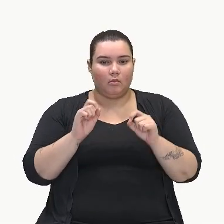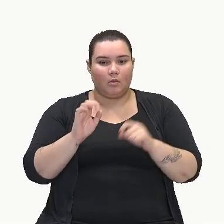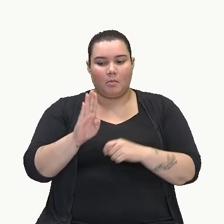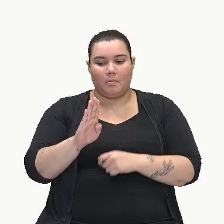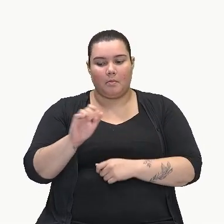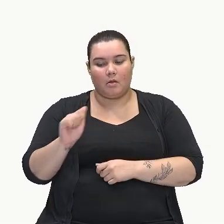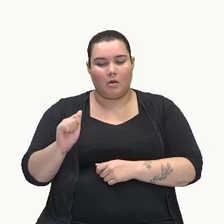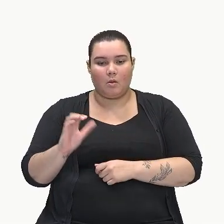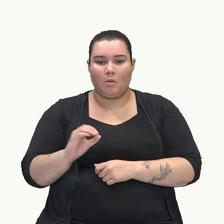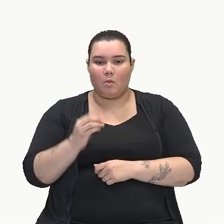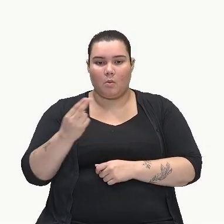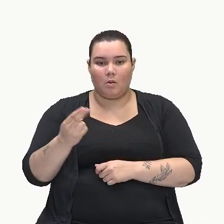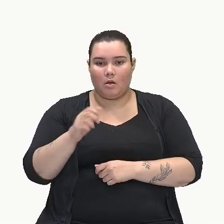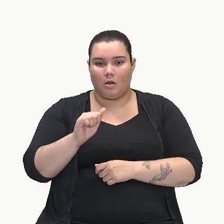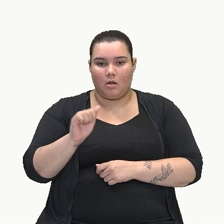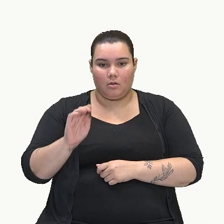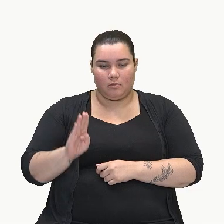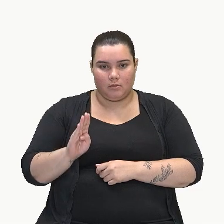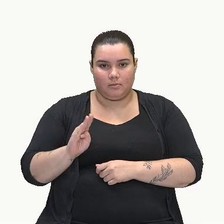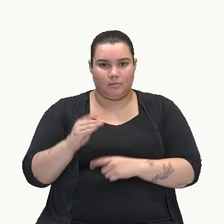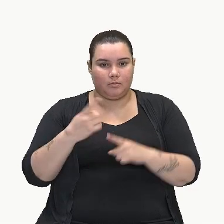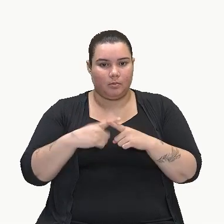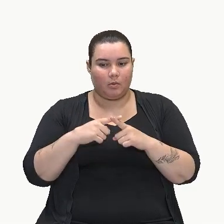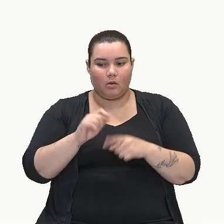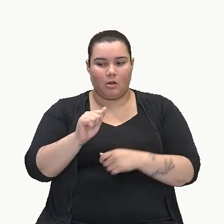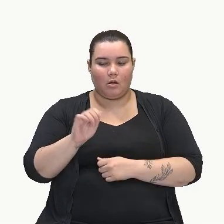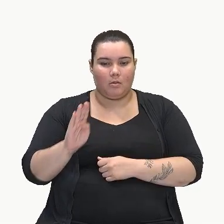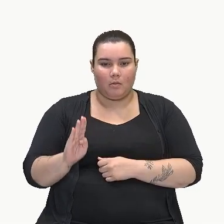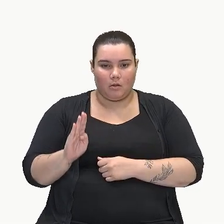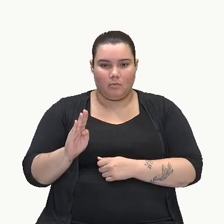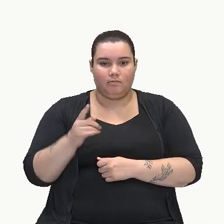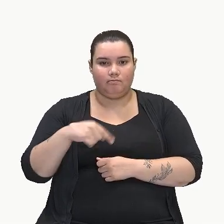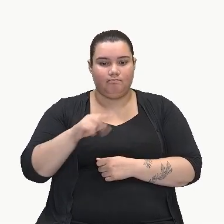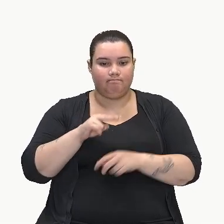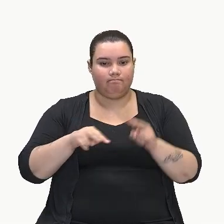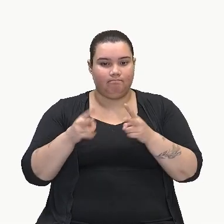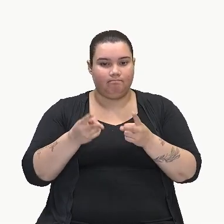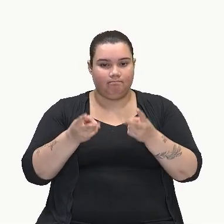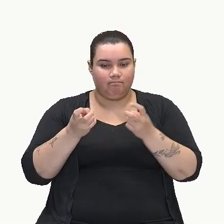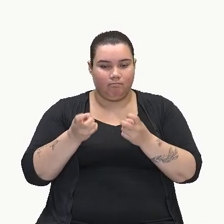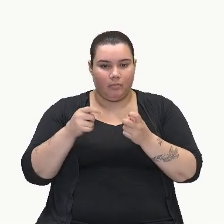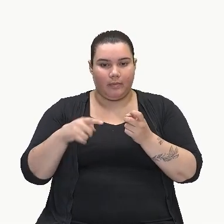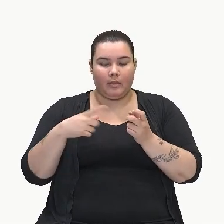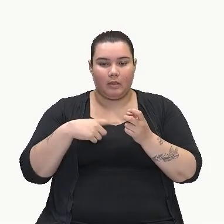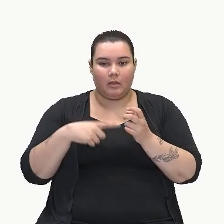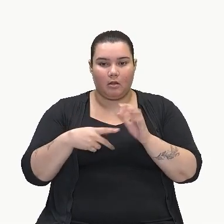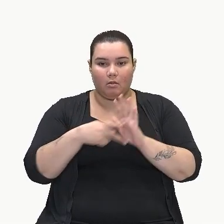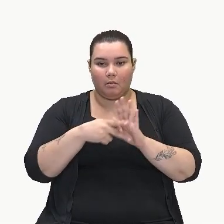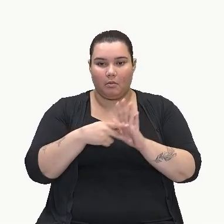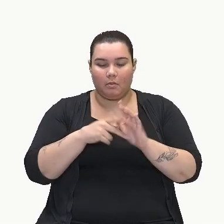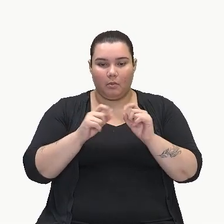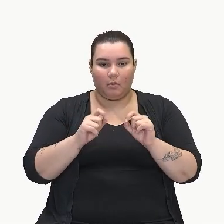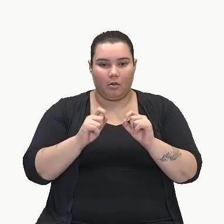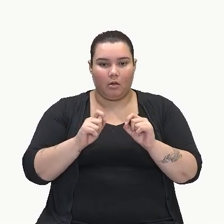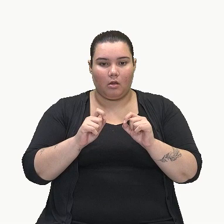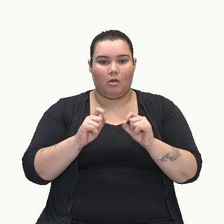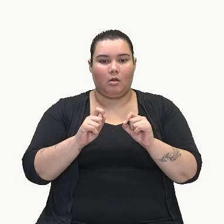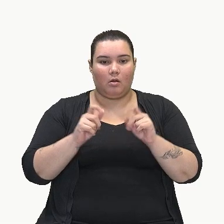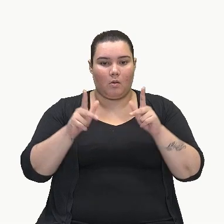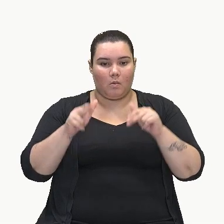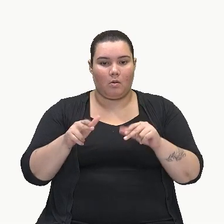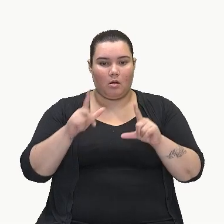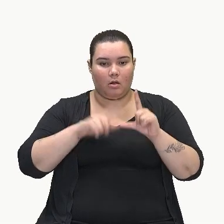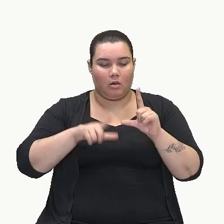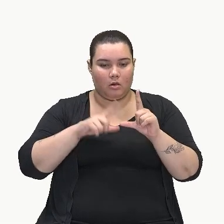ou posso colocar AB. Por que que eu coloquei AB? Para você visualizar de que ele possui, ó, a mesma parte